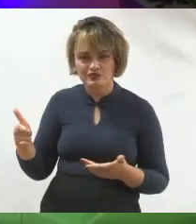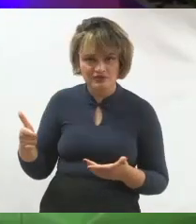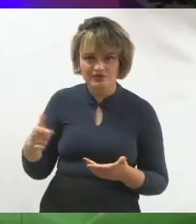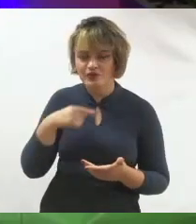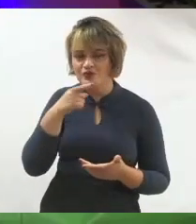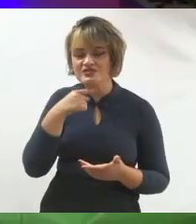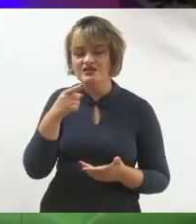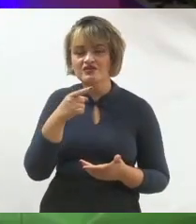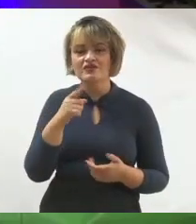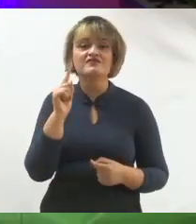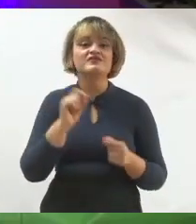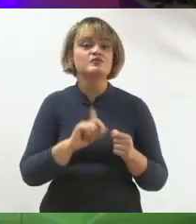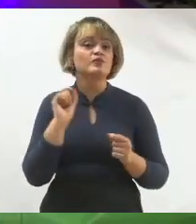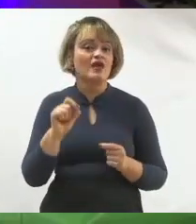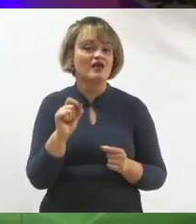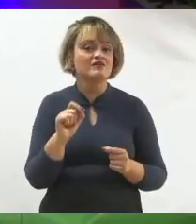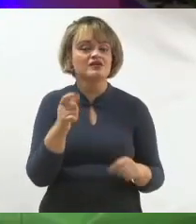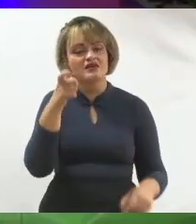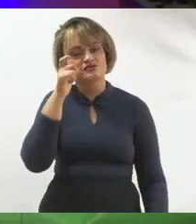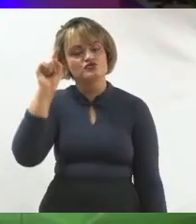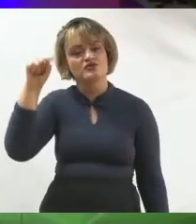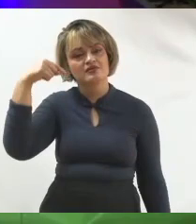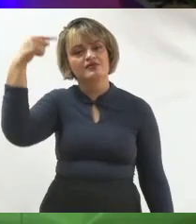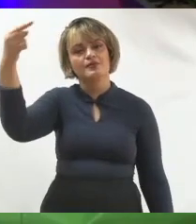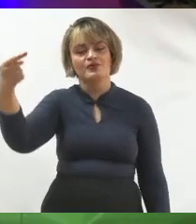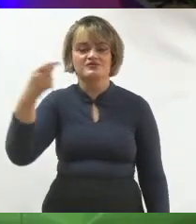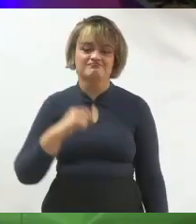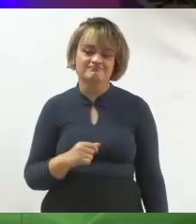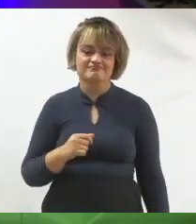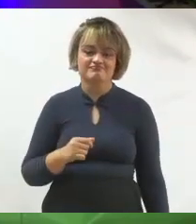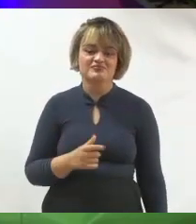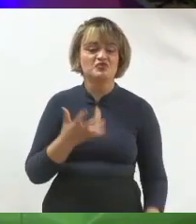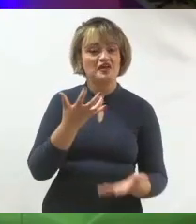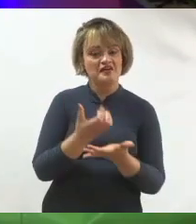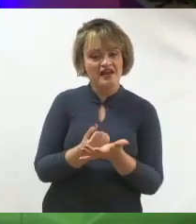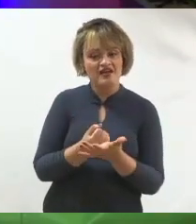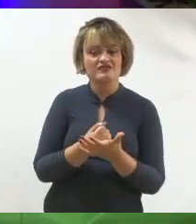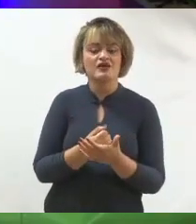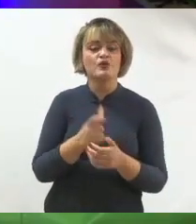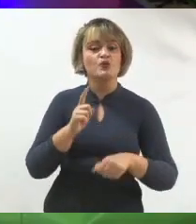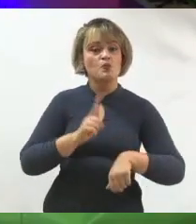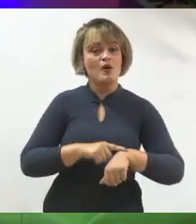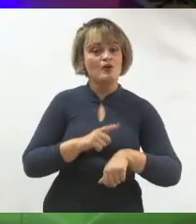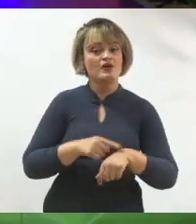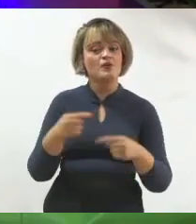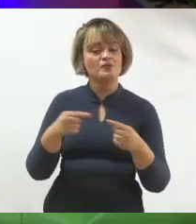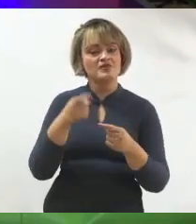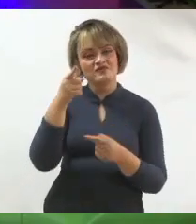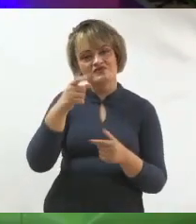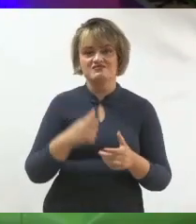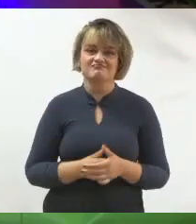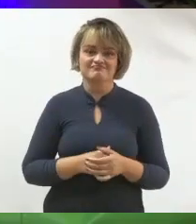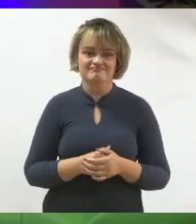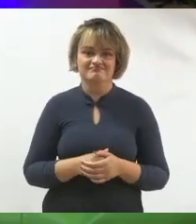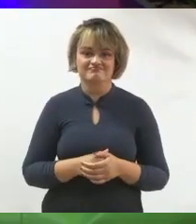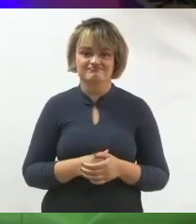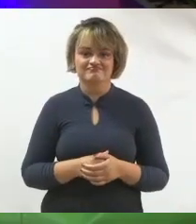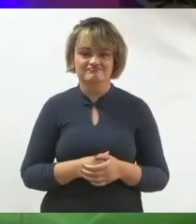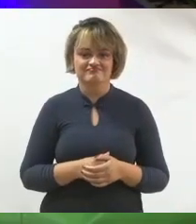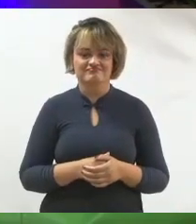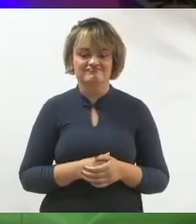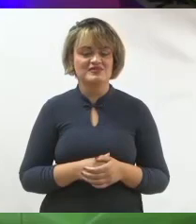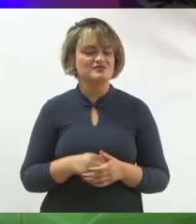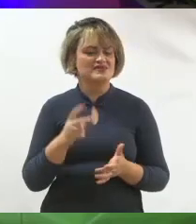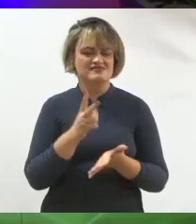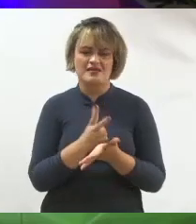online, o que você vai fazer? Você vai ver depois, gravado, num horário de melhor conveniência para você. Isso é o tempo